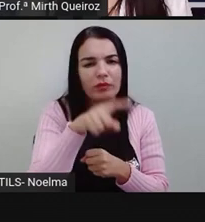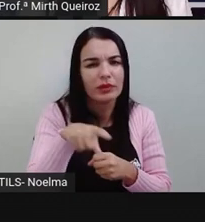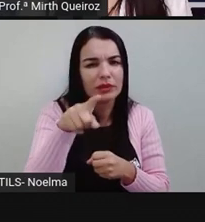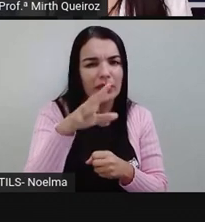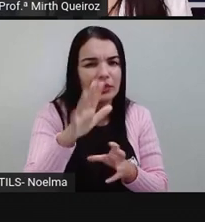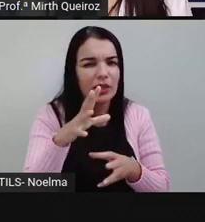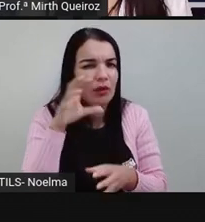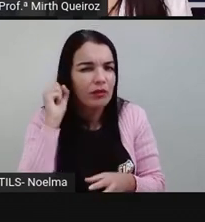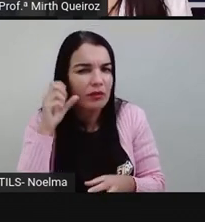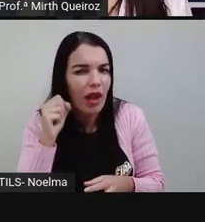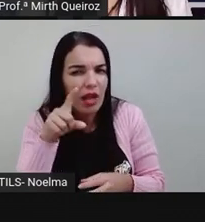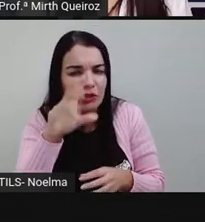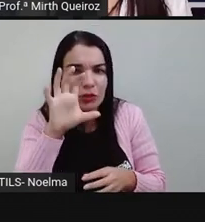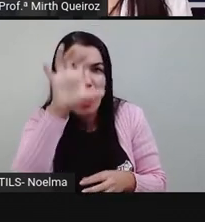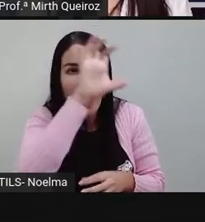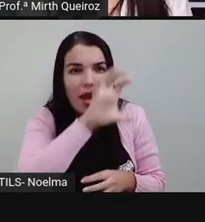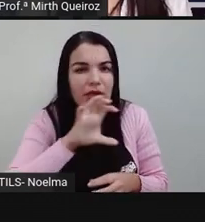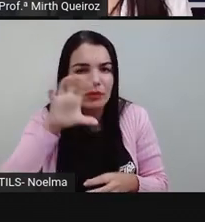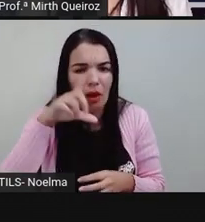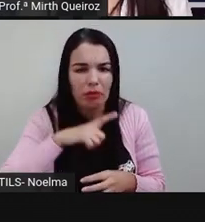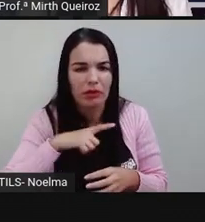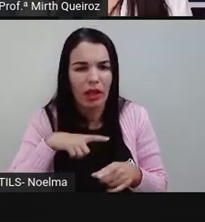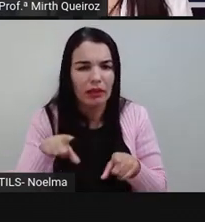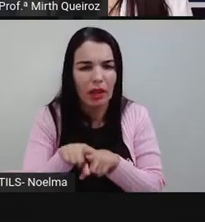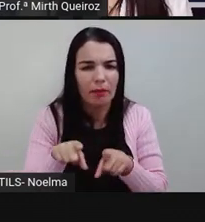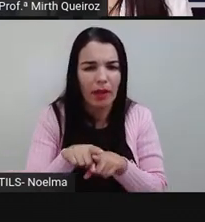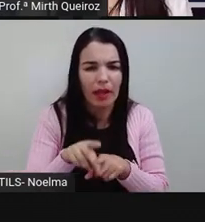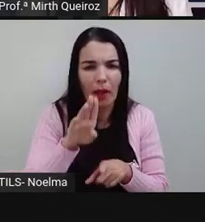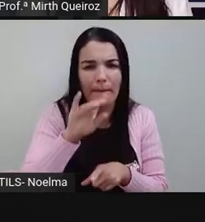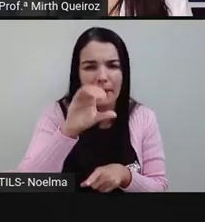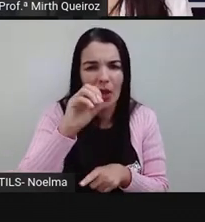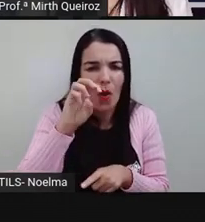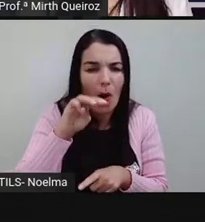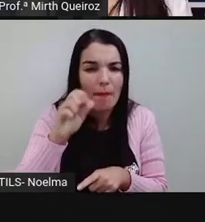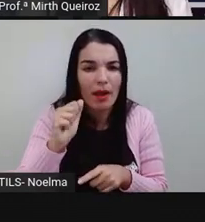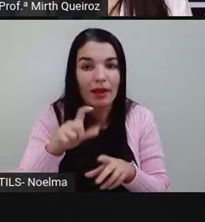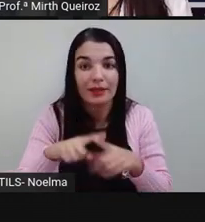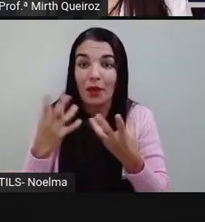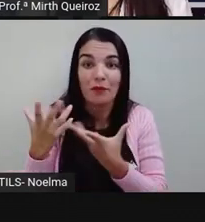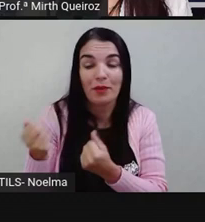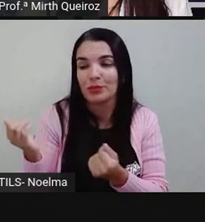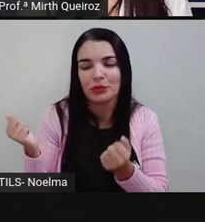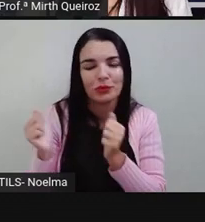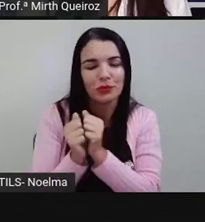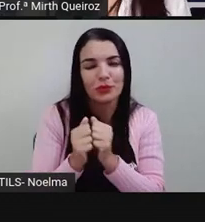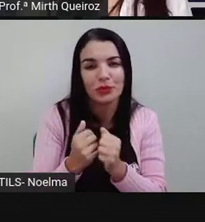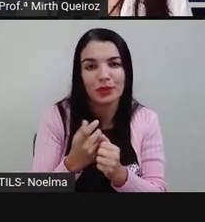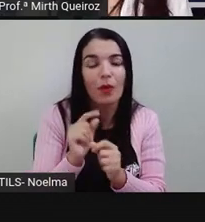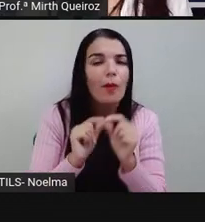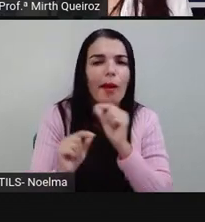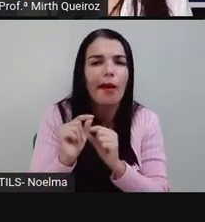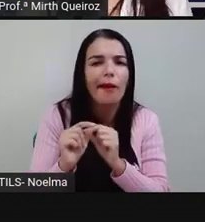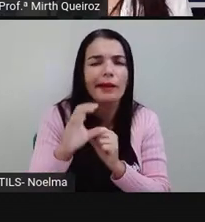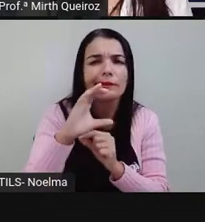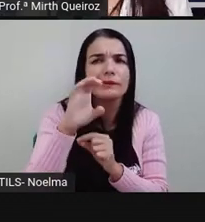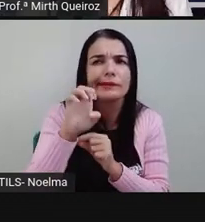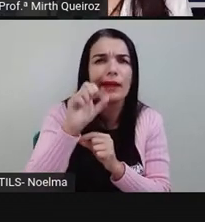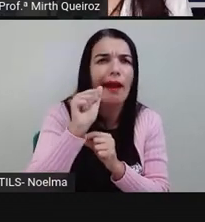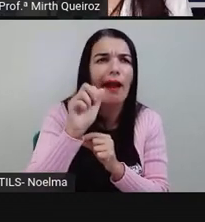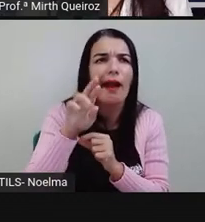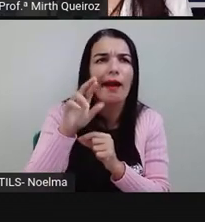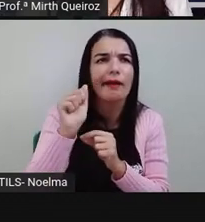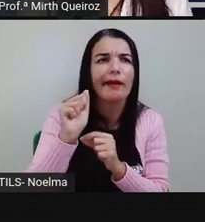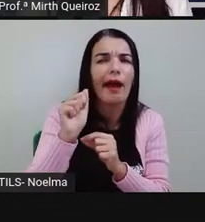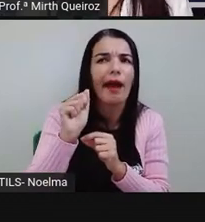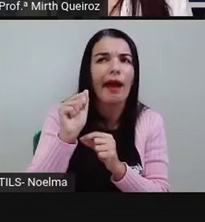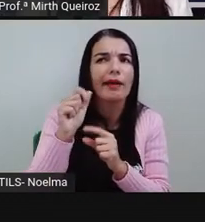sua região, também aparece esse bioma? Isso que vamos juntos descobrir. Ele mora aí no Ceará.